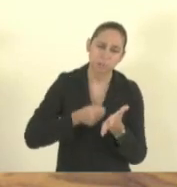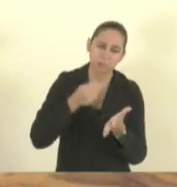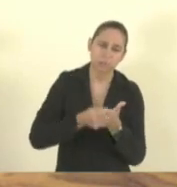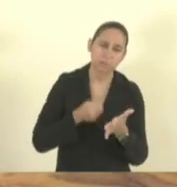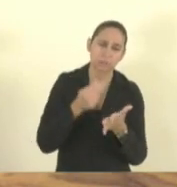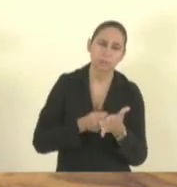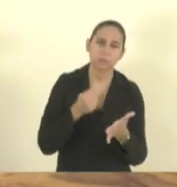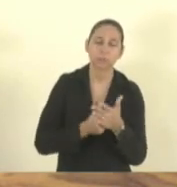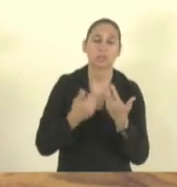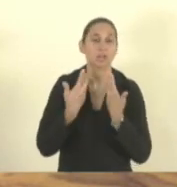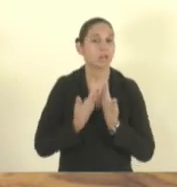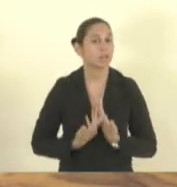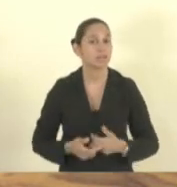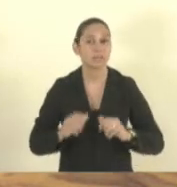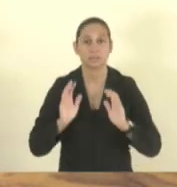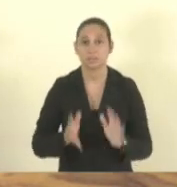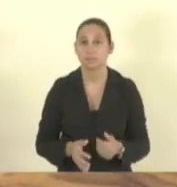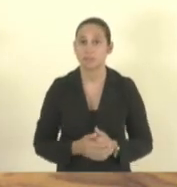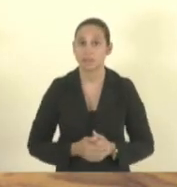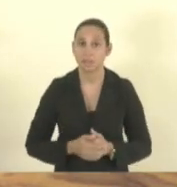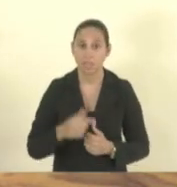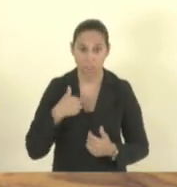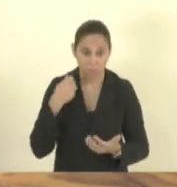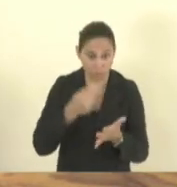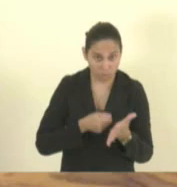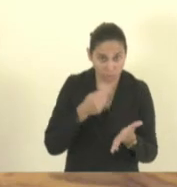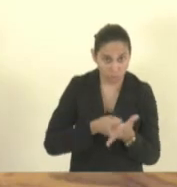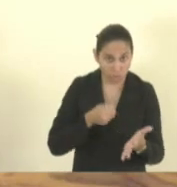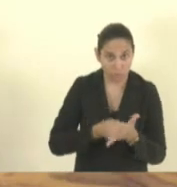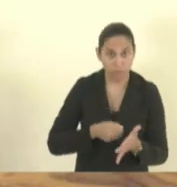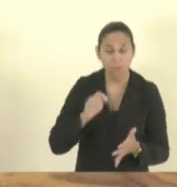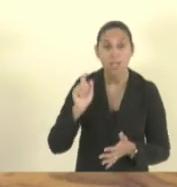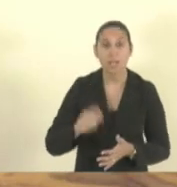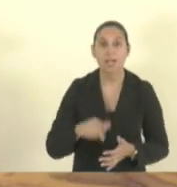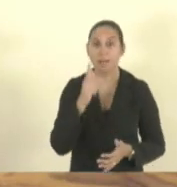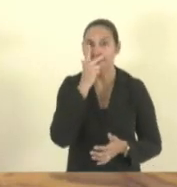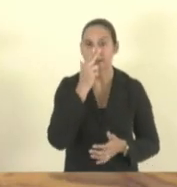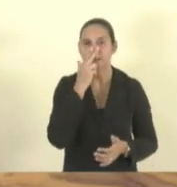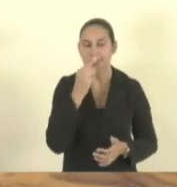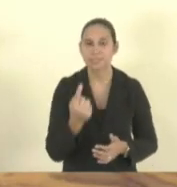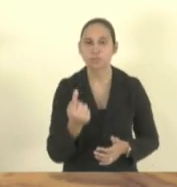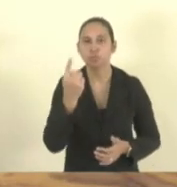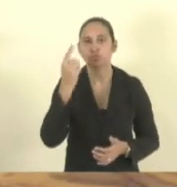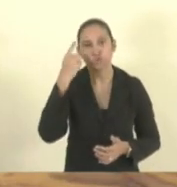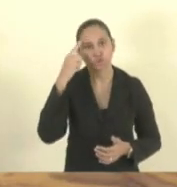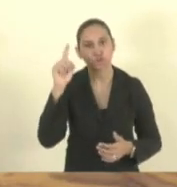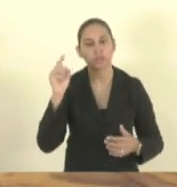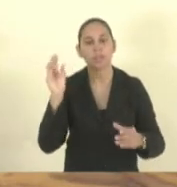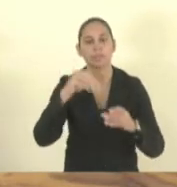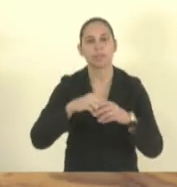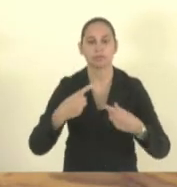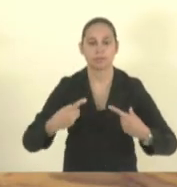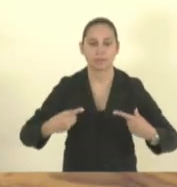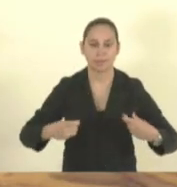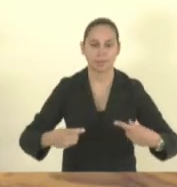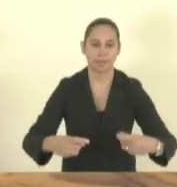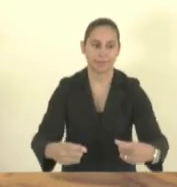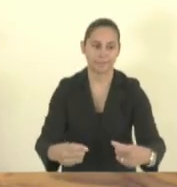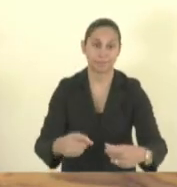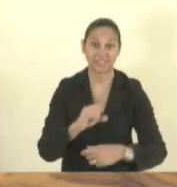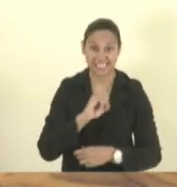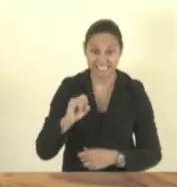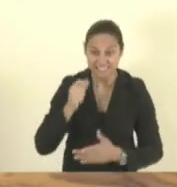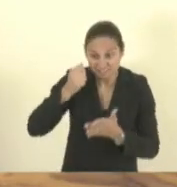equivale a um dia no fronte de guerra e se a gente tiver que brigar todos os